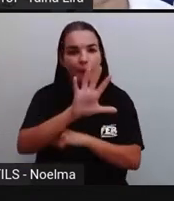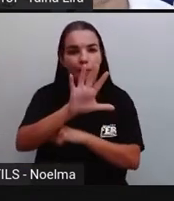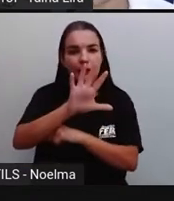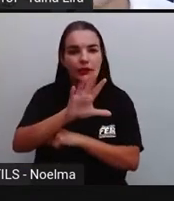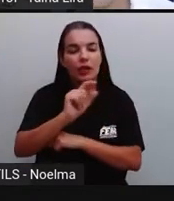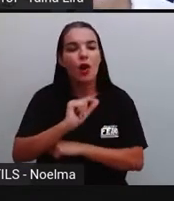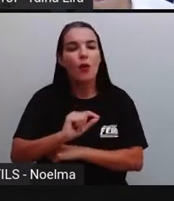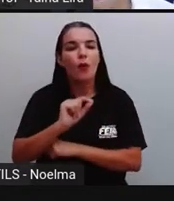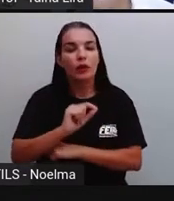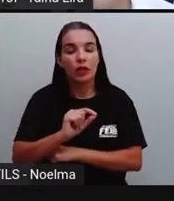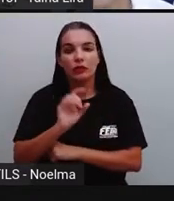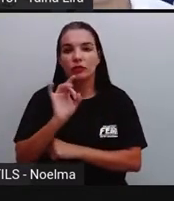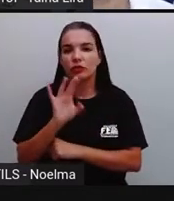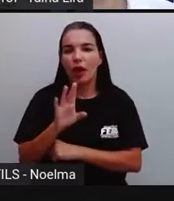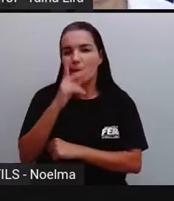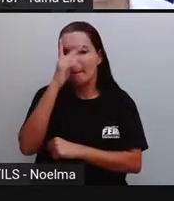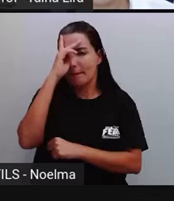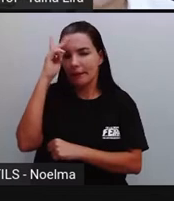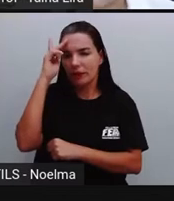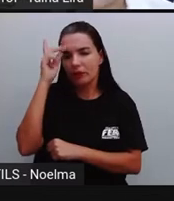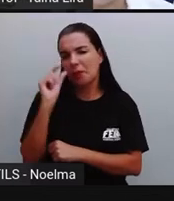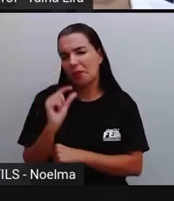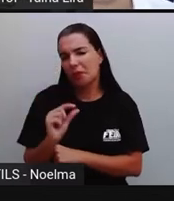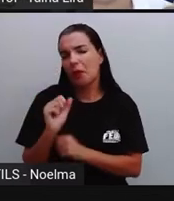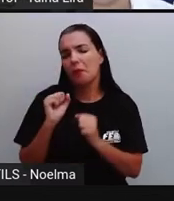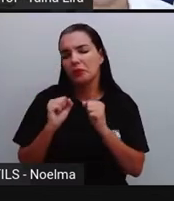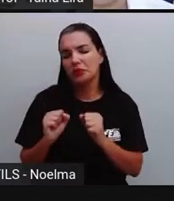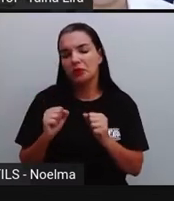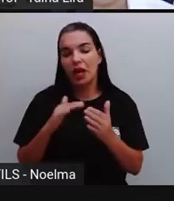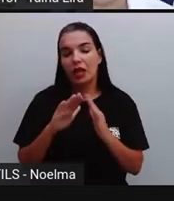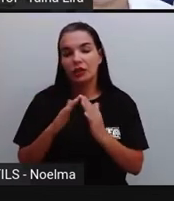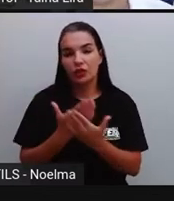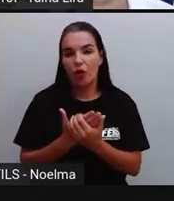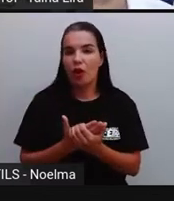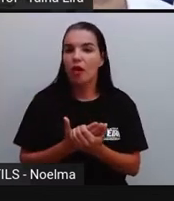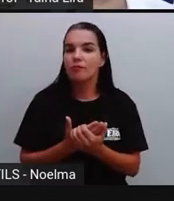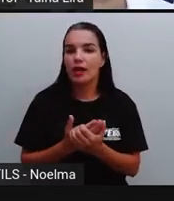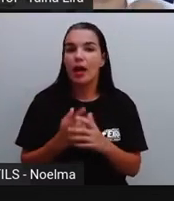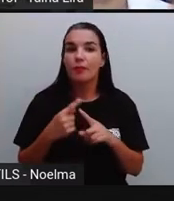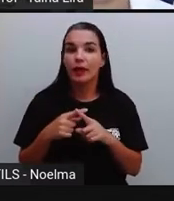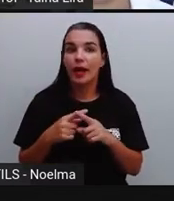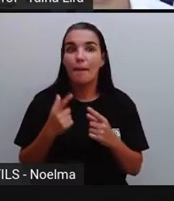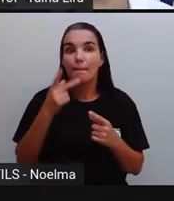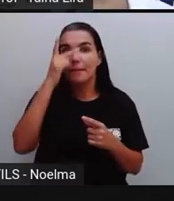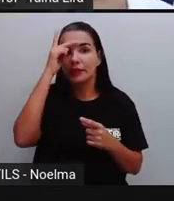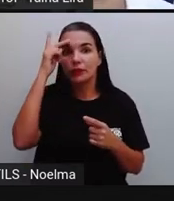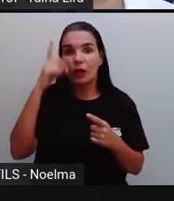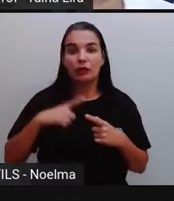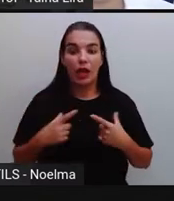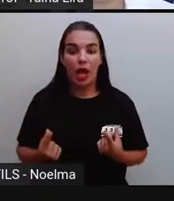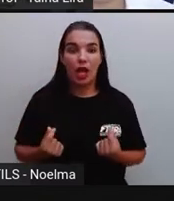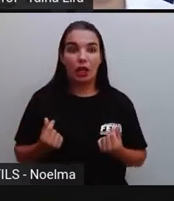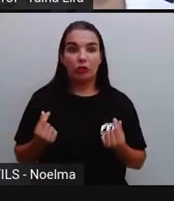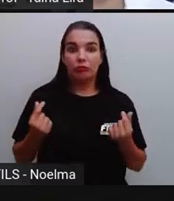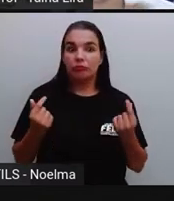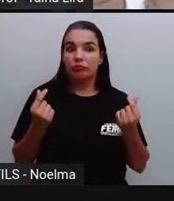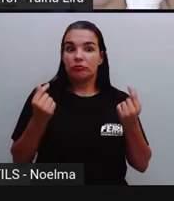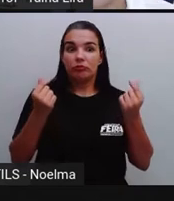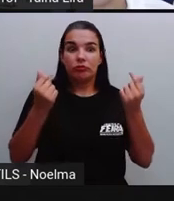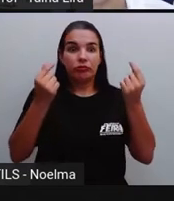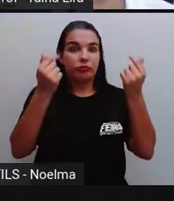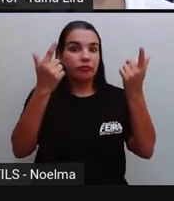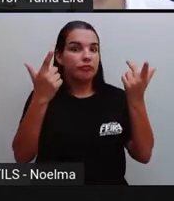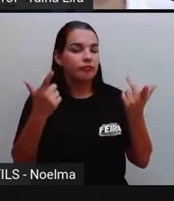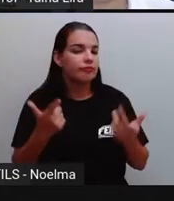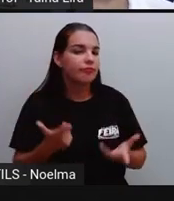ele era privilégio de poucos, tá? Ou seja, quem frequentava a escola eram as pessoas, né, que tinham, que vinham aí de